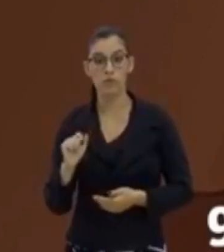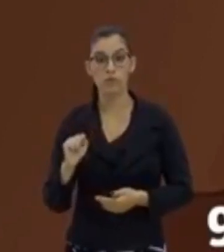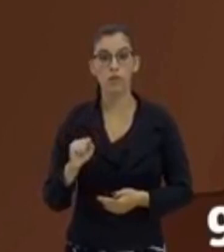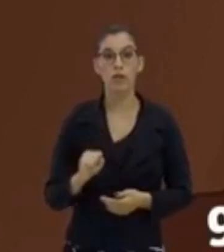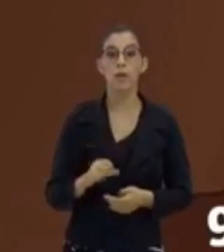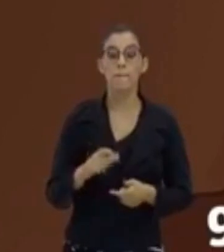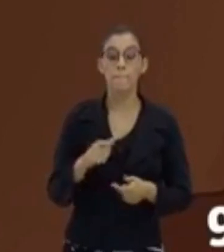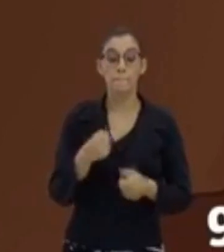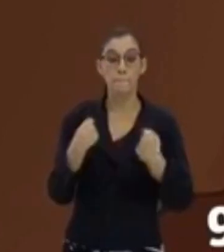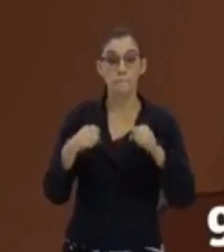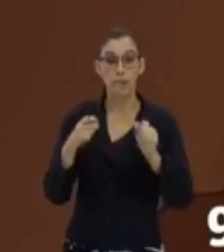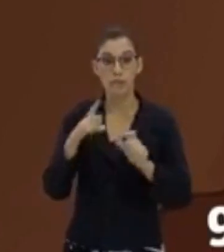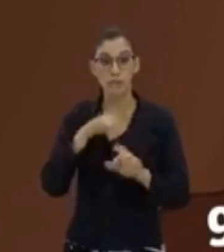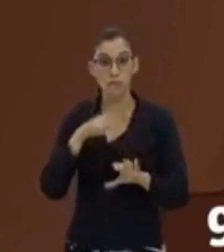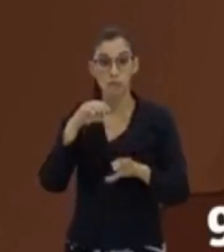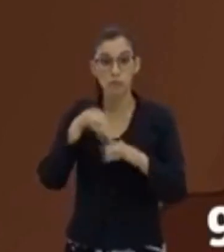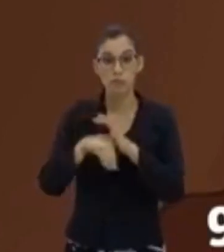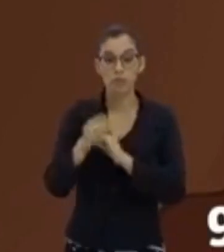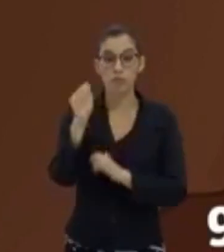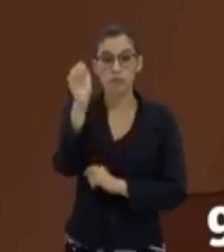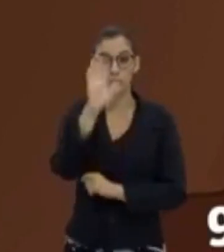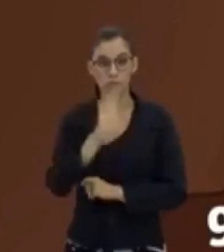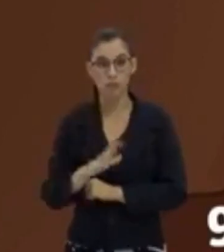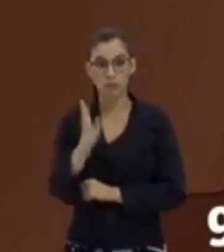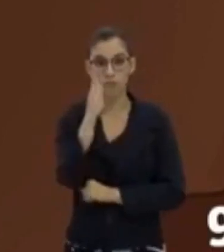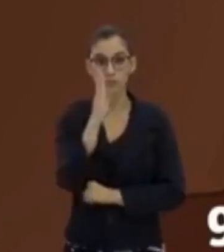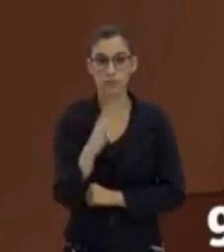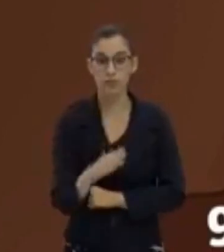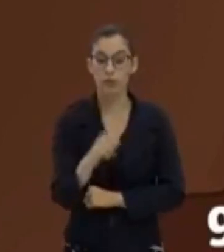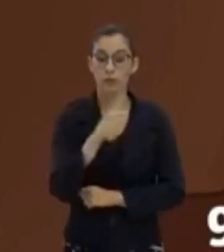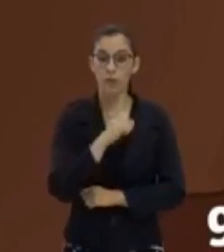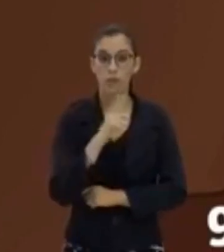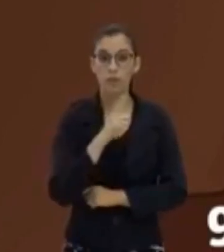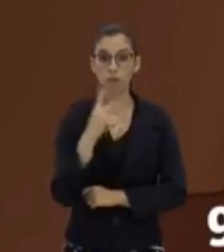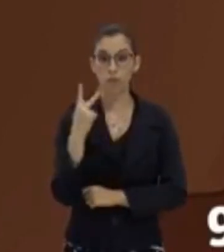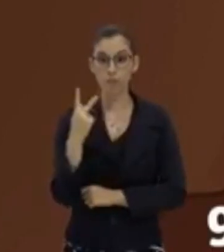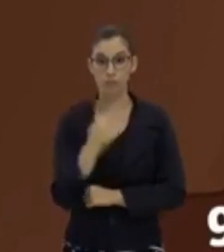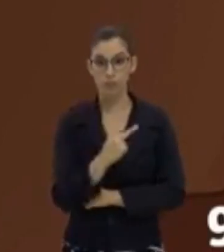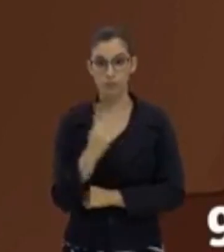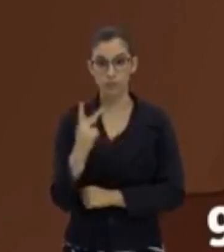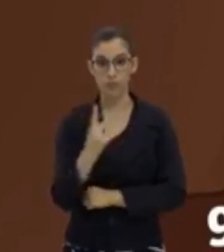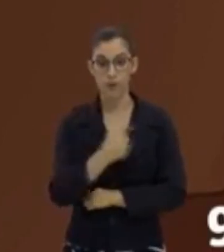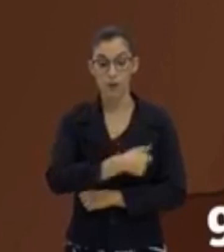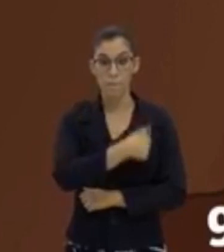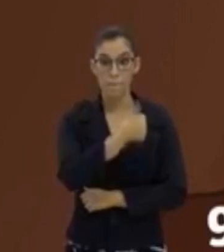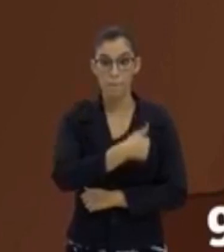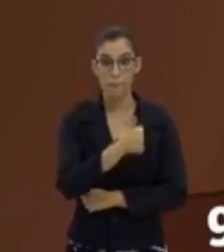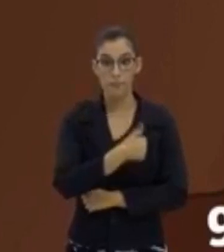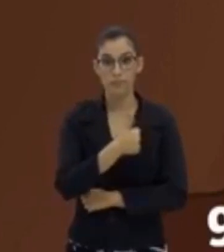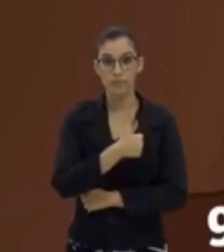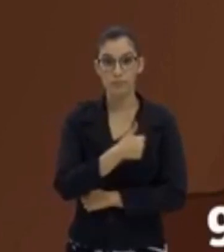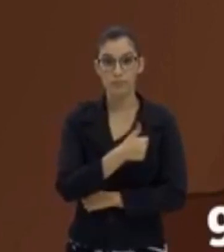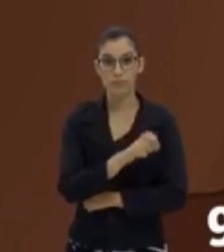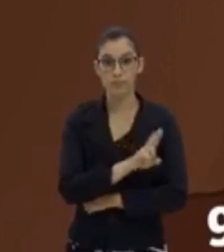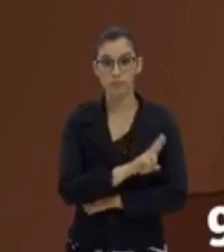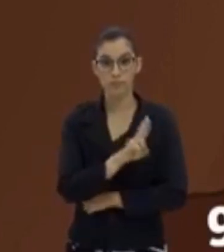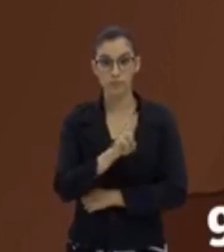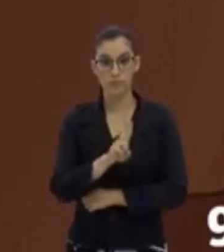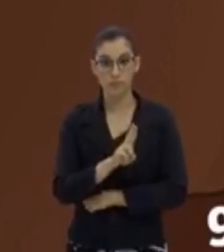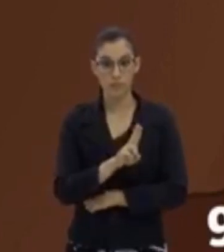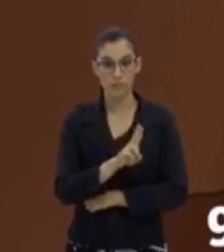E quando se fala dos tipos de escala, nós vamos ter dois tipos de escalas. Primeiro, a chamada